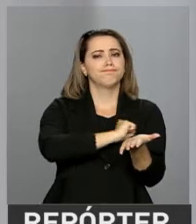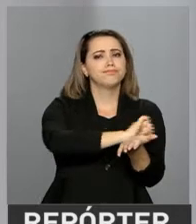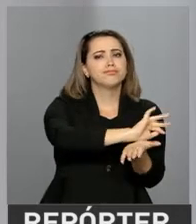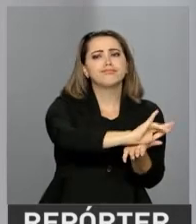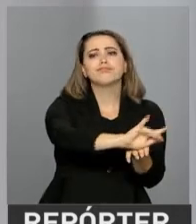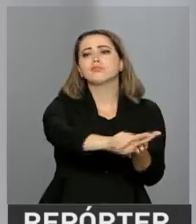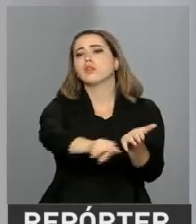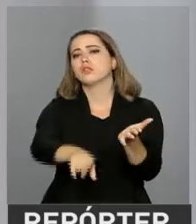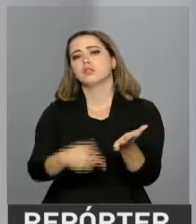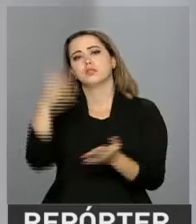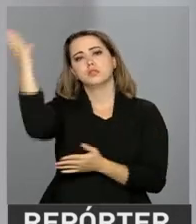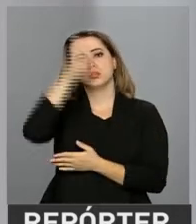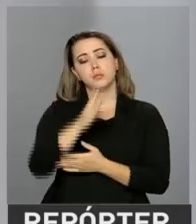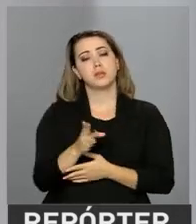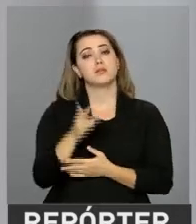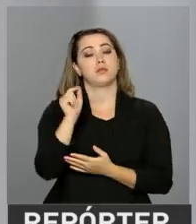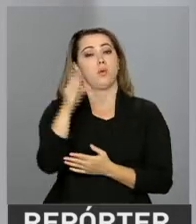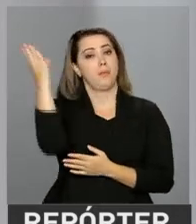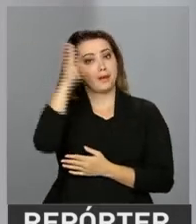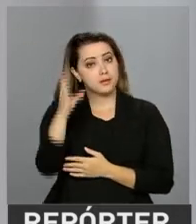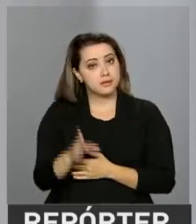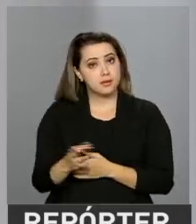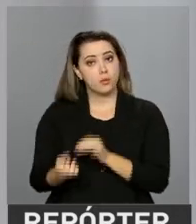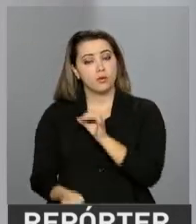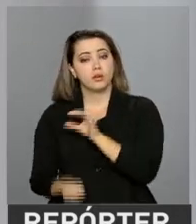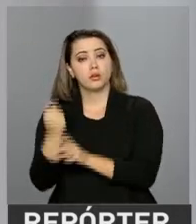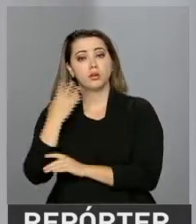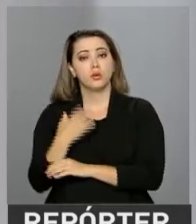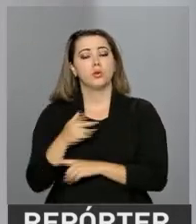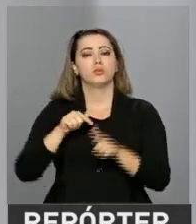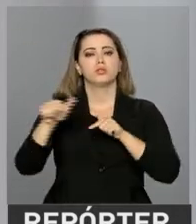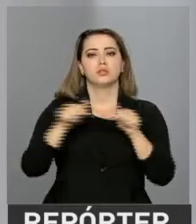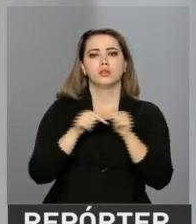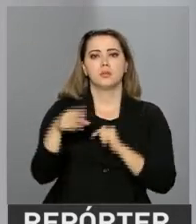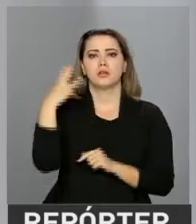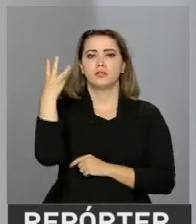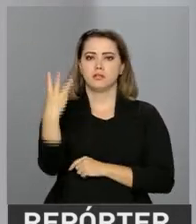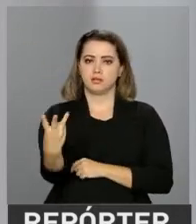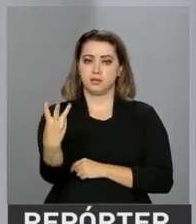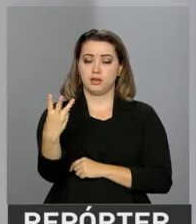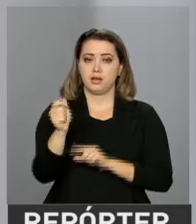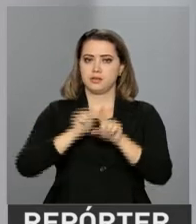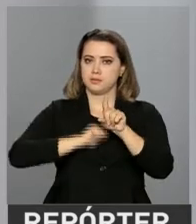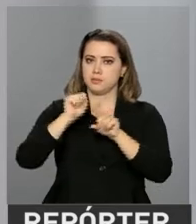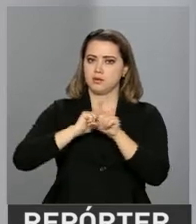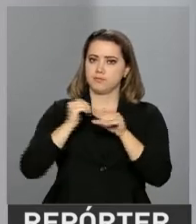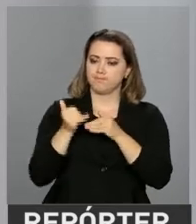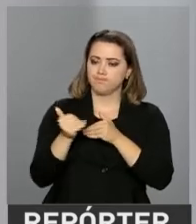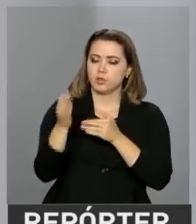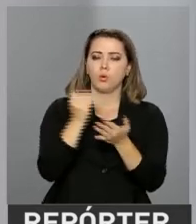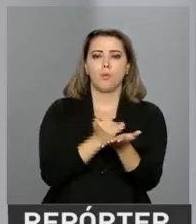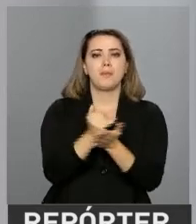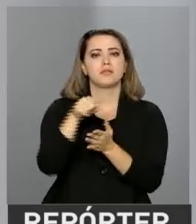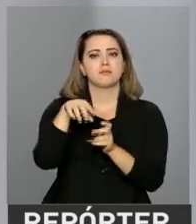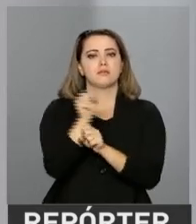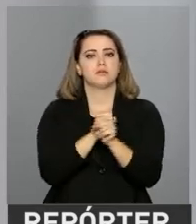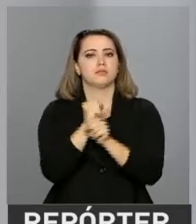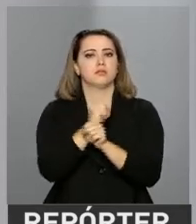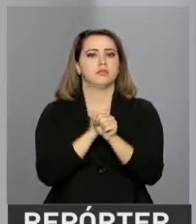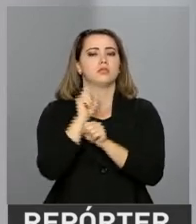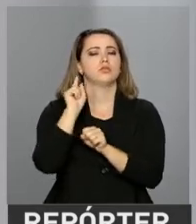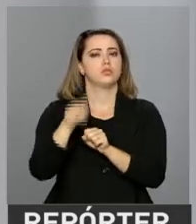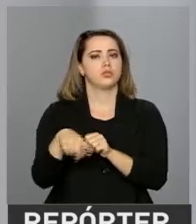o Brasil conseguiu gerar empregos em 3 dos 5 primeiros meses do ano, e que a geração de empregos já é positiva em